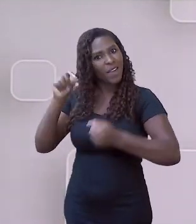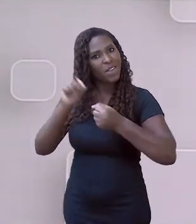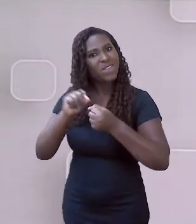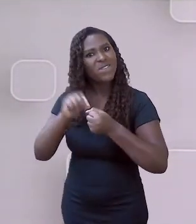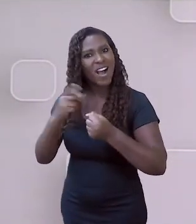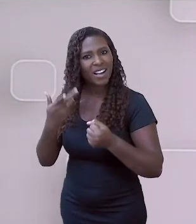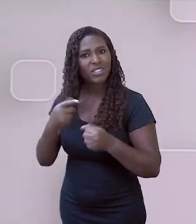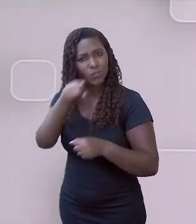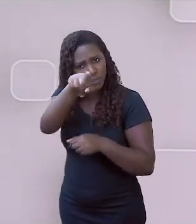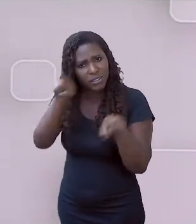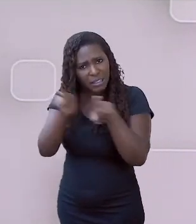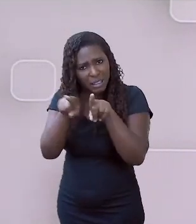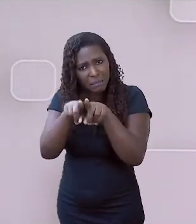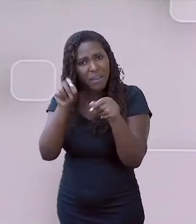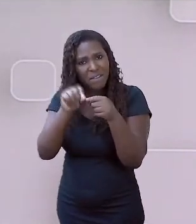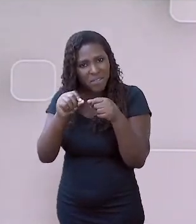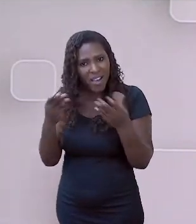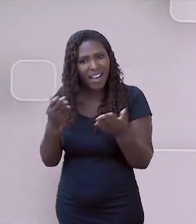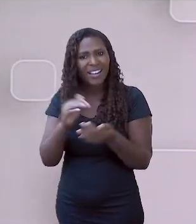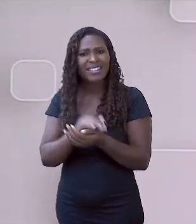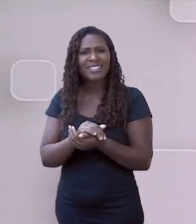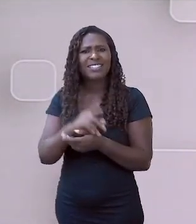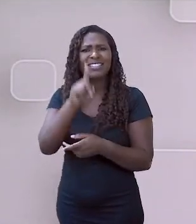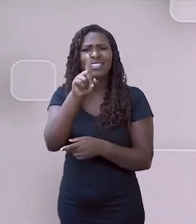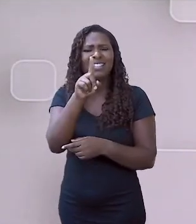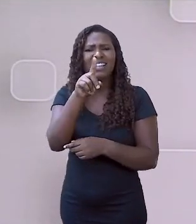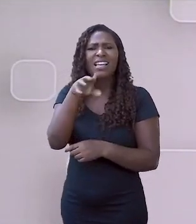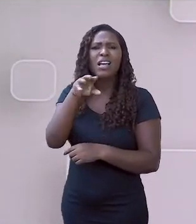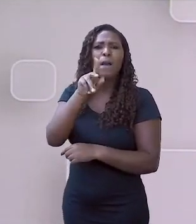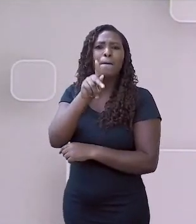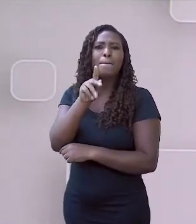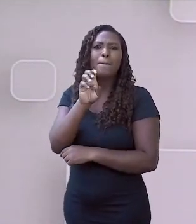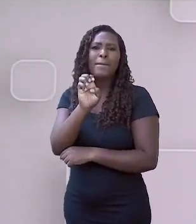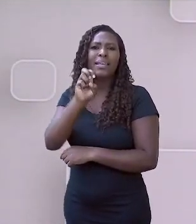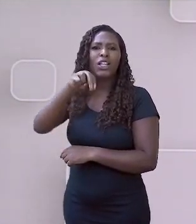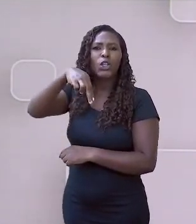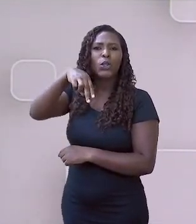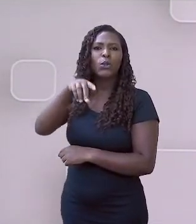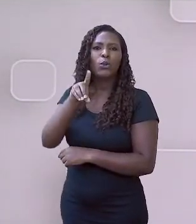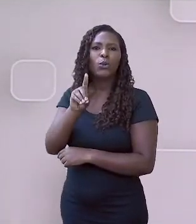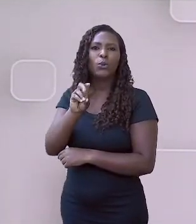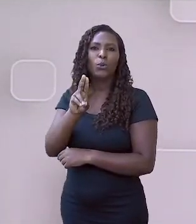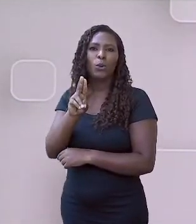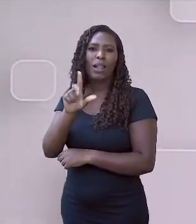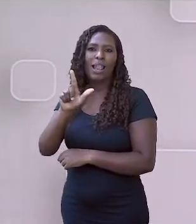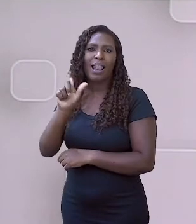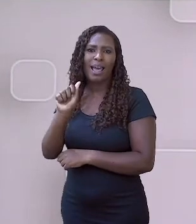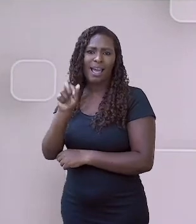Pendular. Lembra o pêndulo, né? O relógio. Ó, ó o movimento.